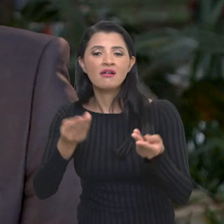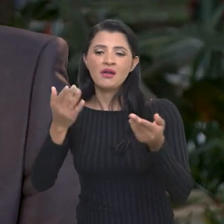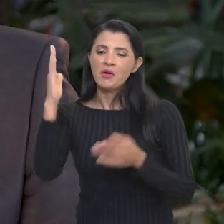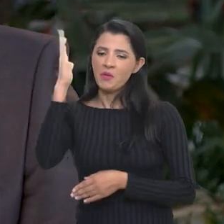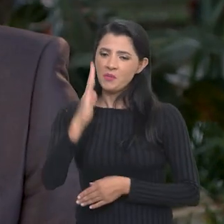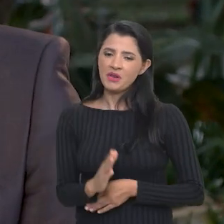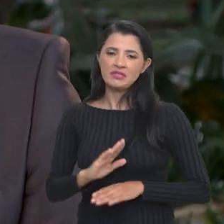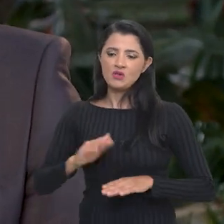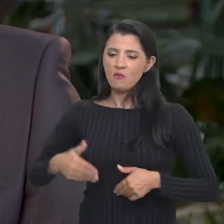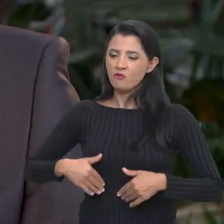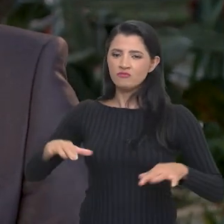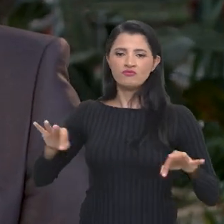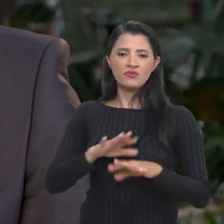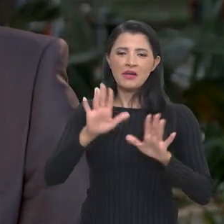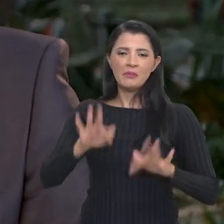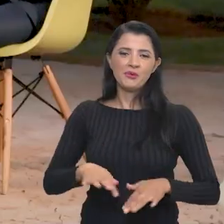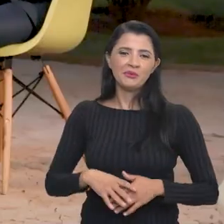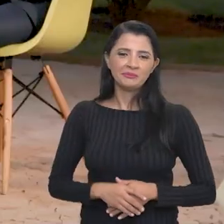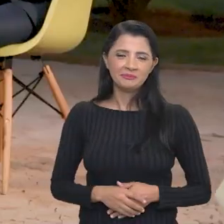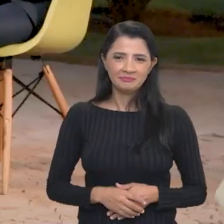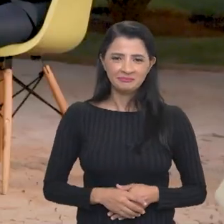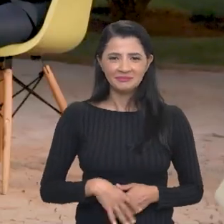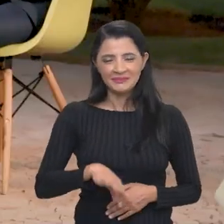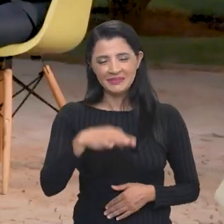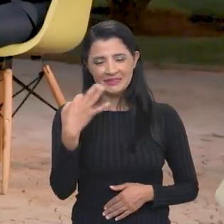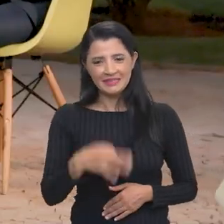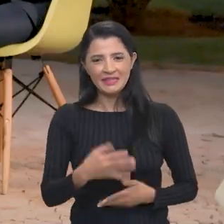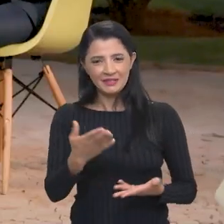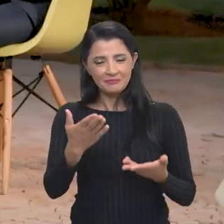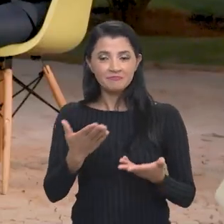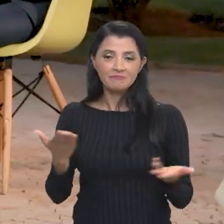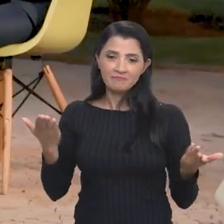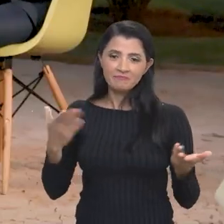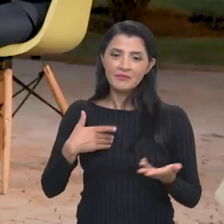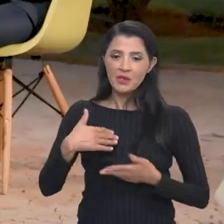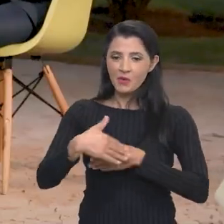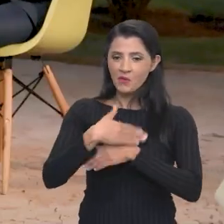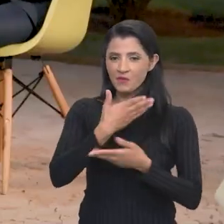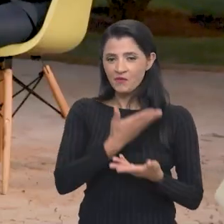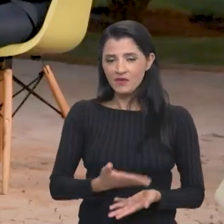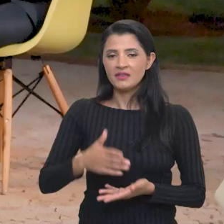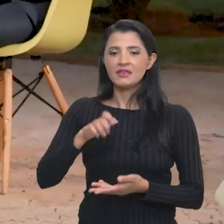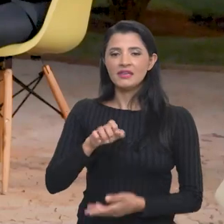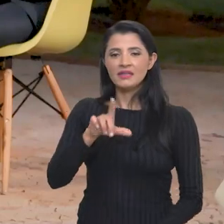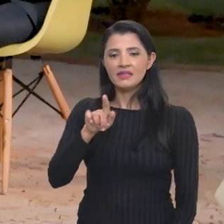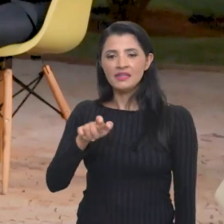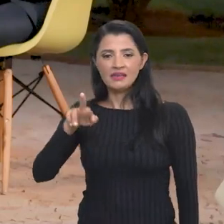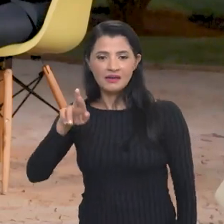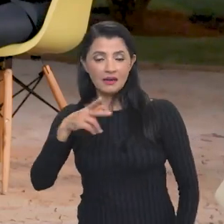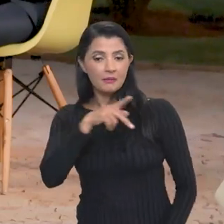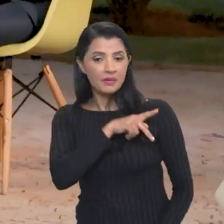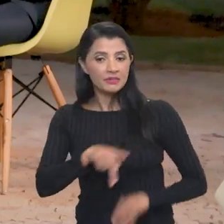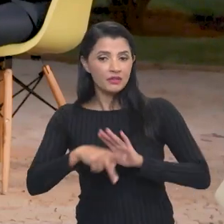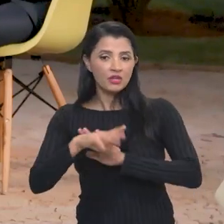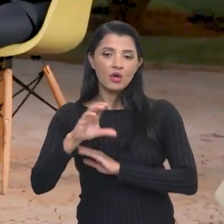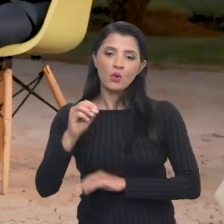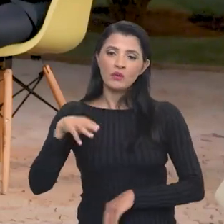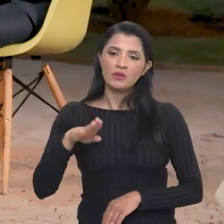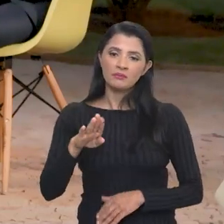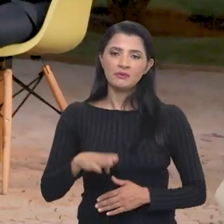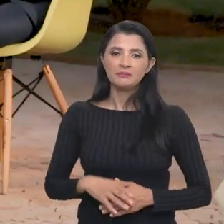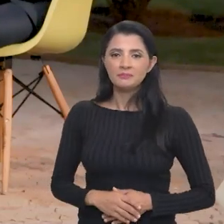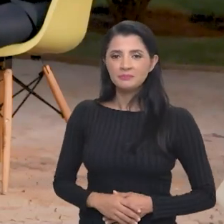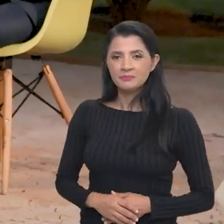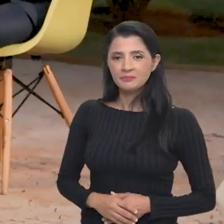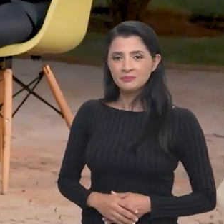anunciar para o mundo que o Brasil erradicou a fome outra vez. Tá certo essa foi a minha conversa com o Edgar Preto presidente